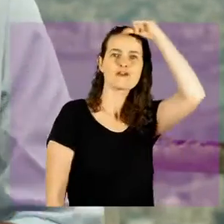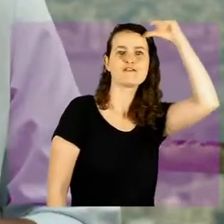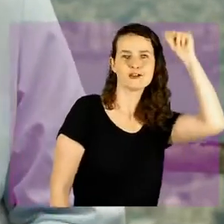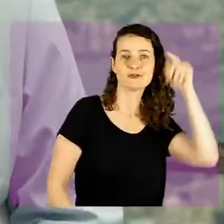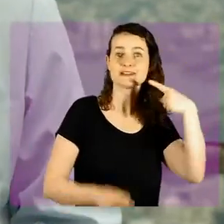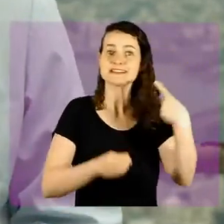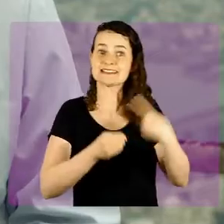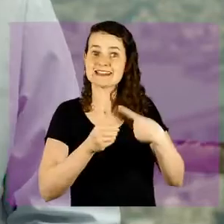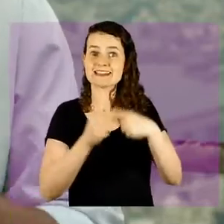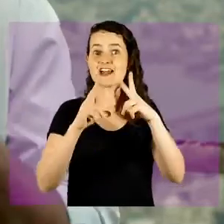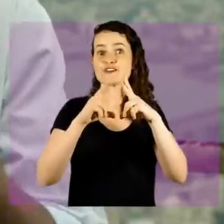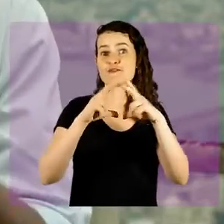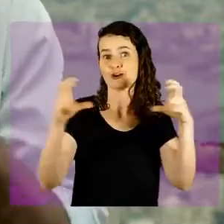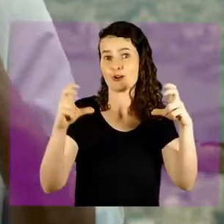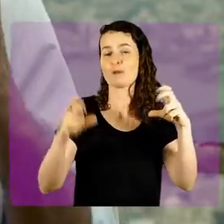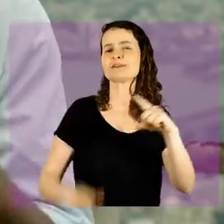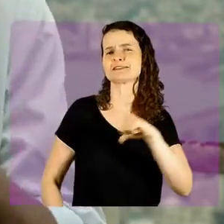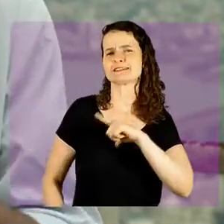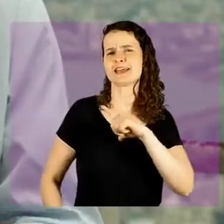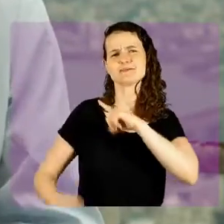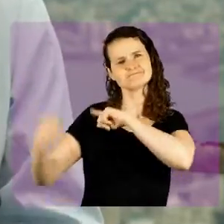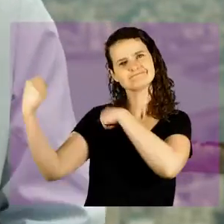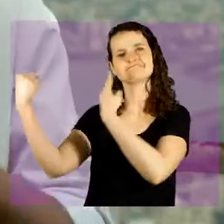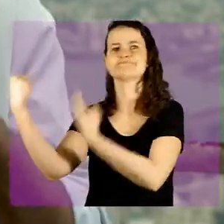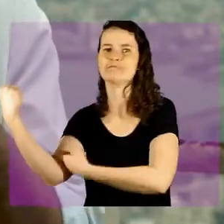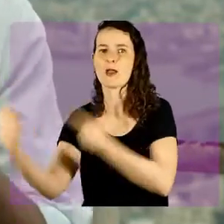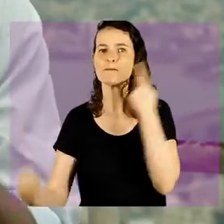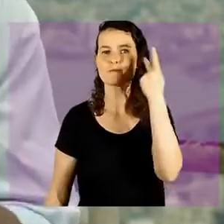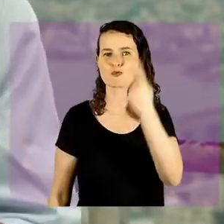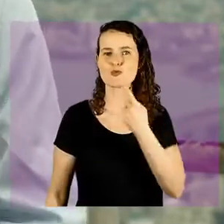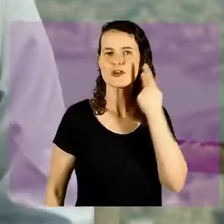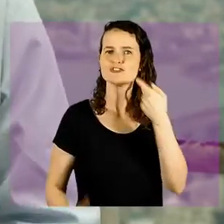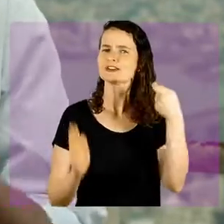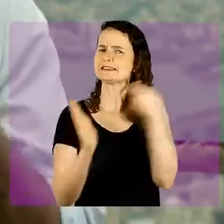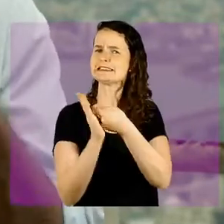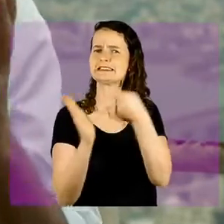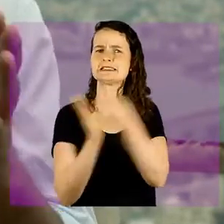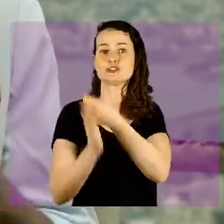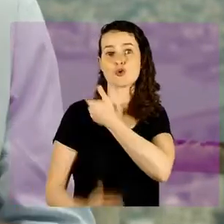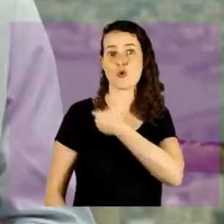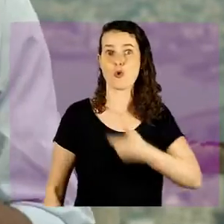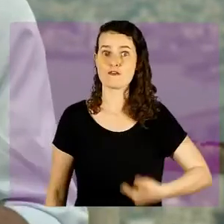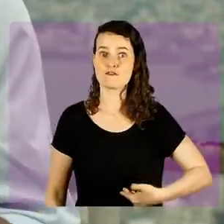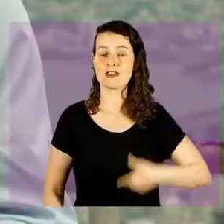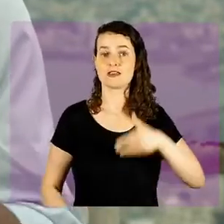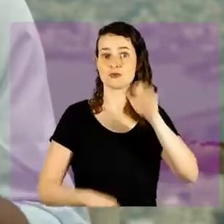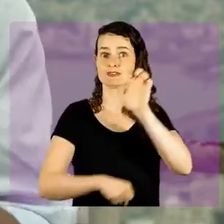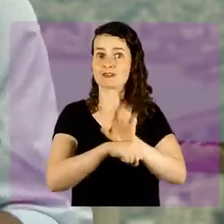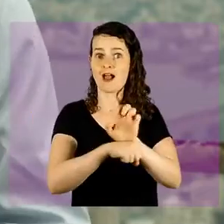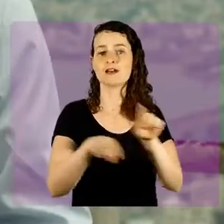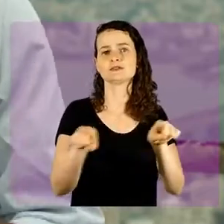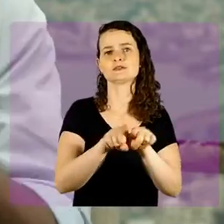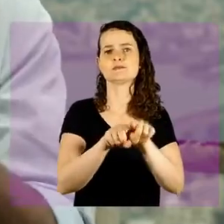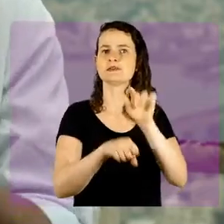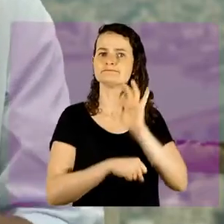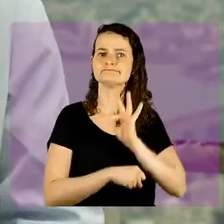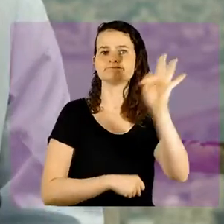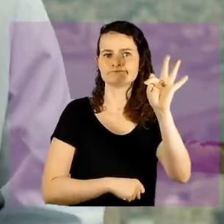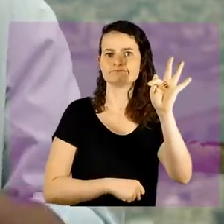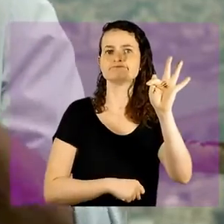cidade como Florianópolis exerça sua força política e exija dos governos, federal e estadual,